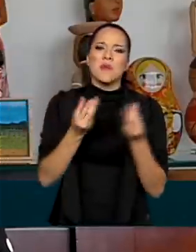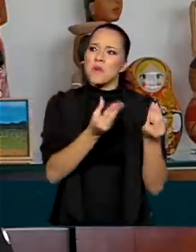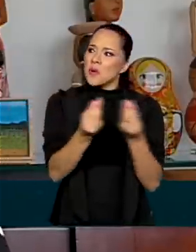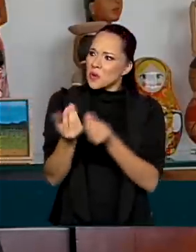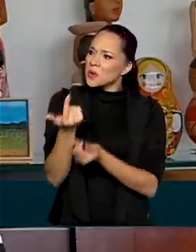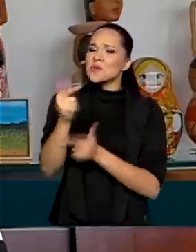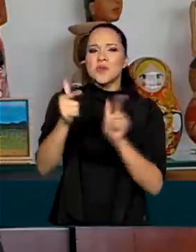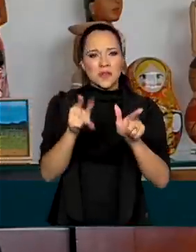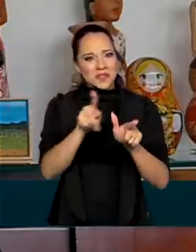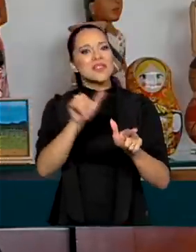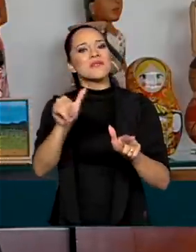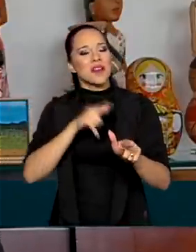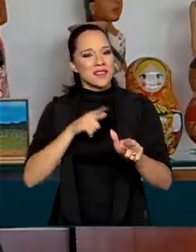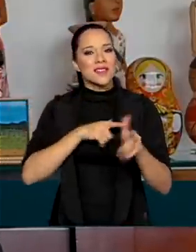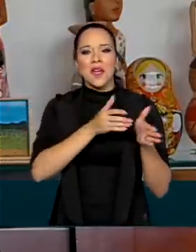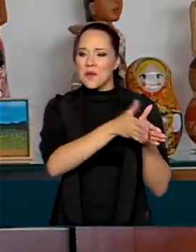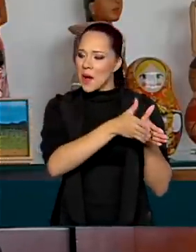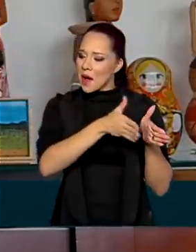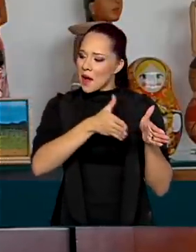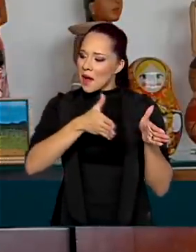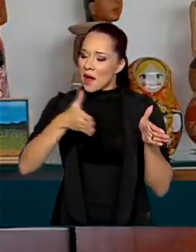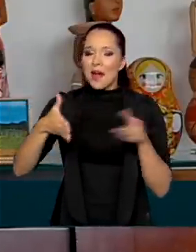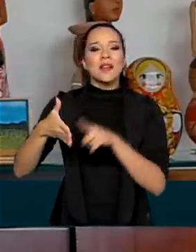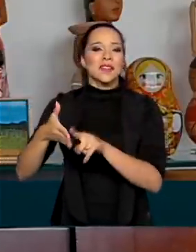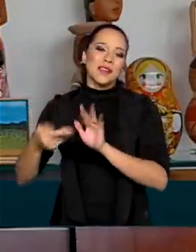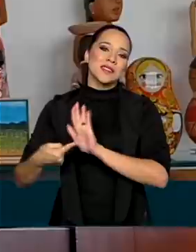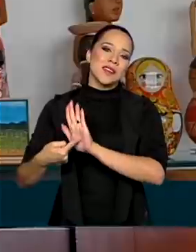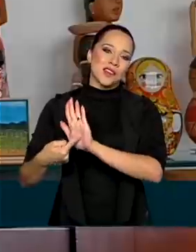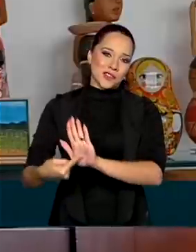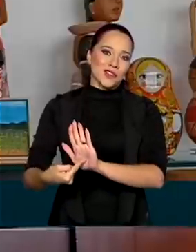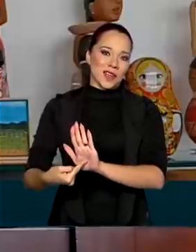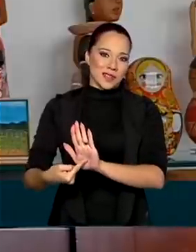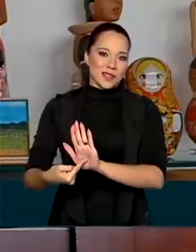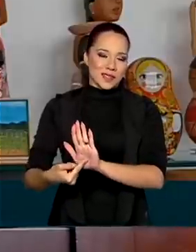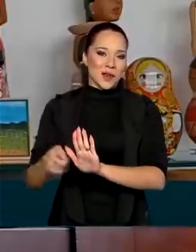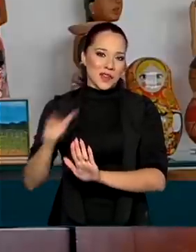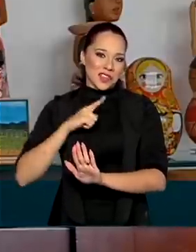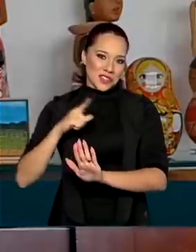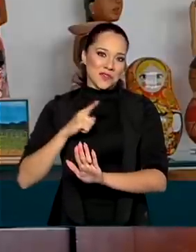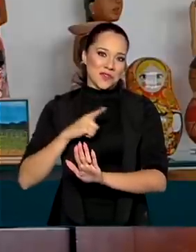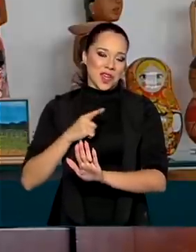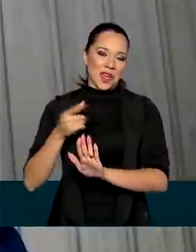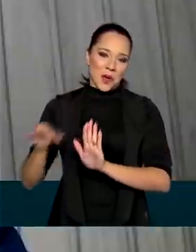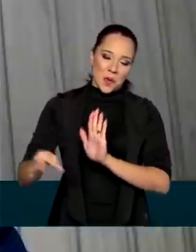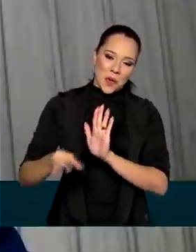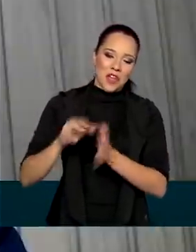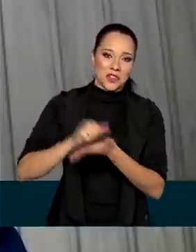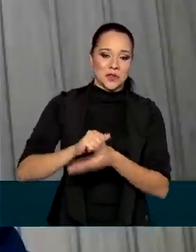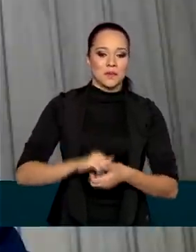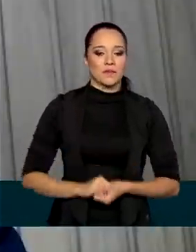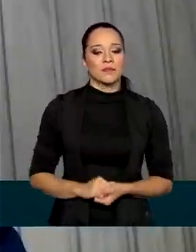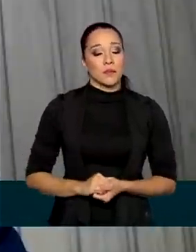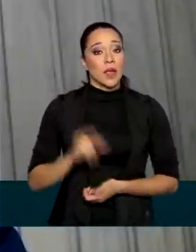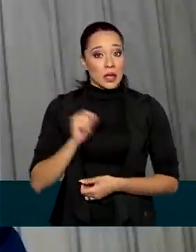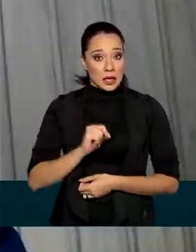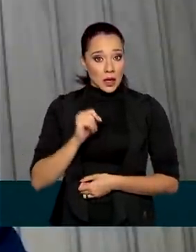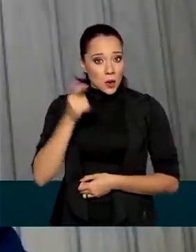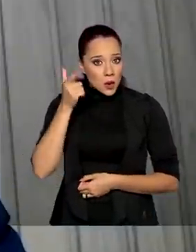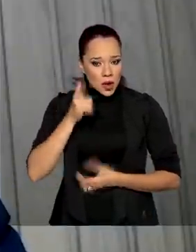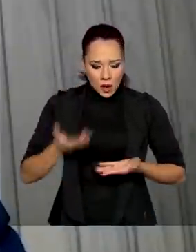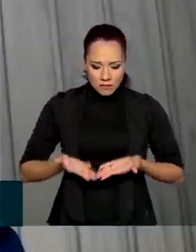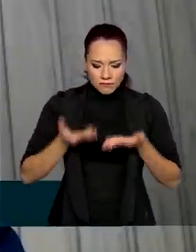que virão na esteira dessa indicação que obtivemos o registro. Quem concede essa